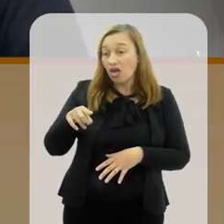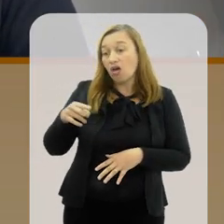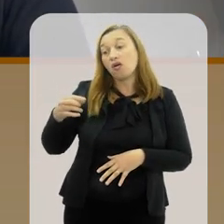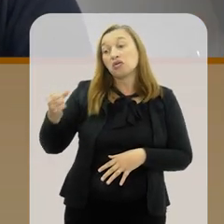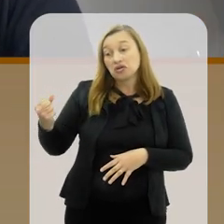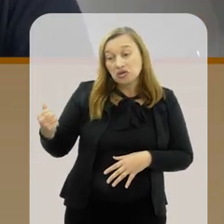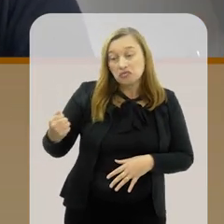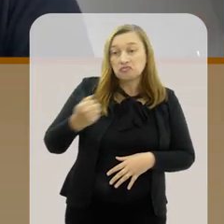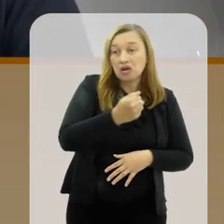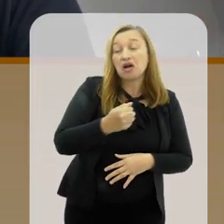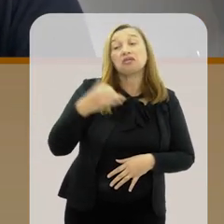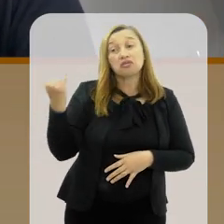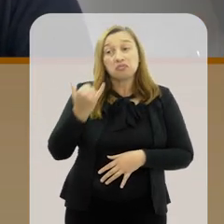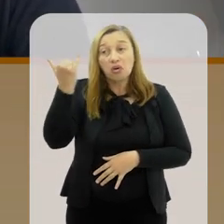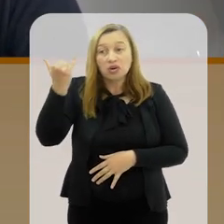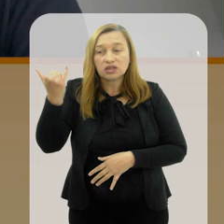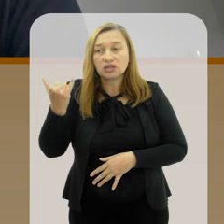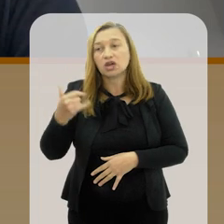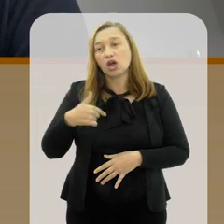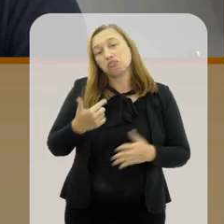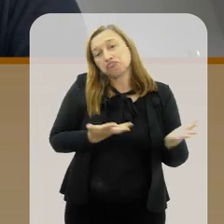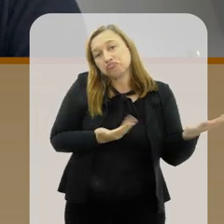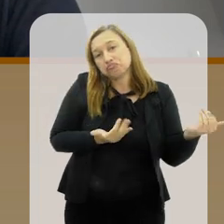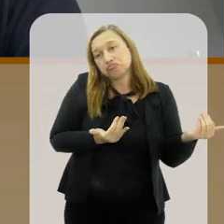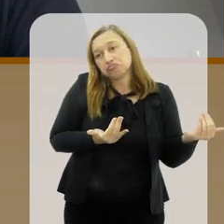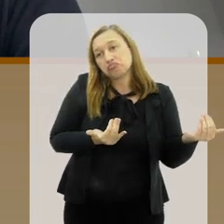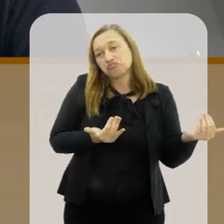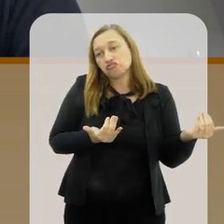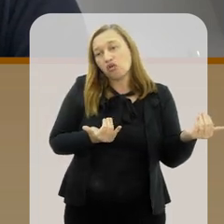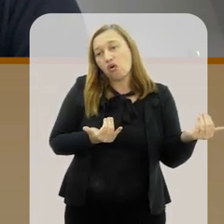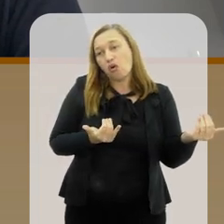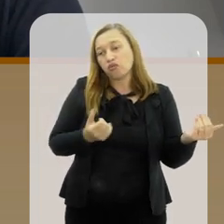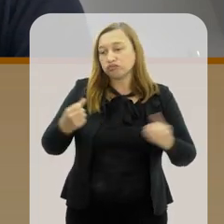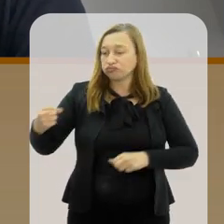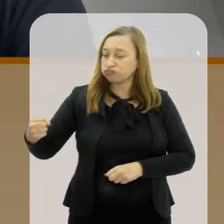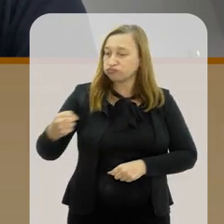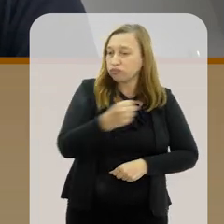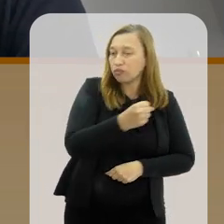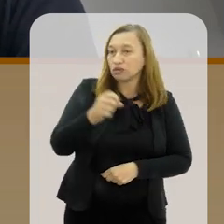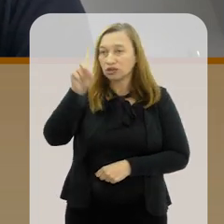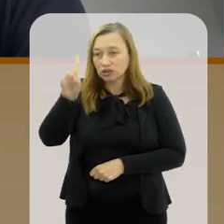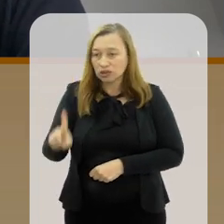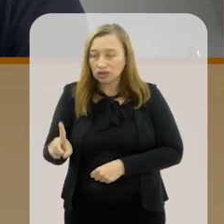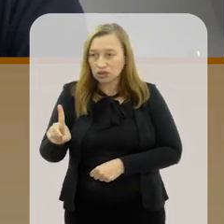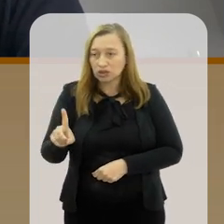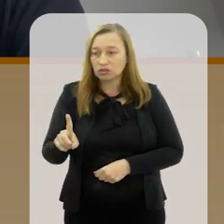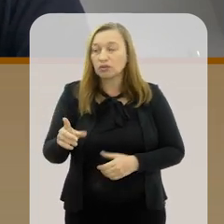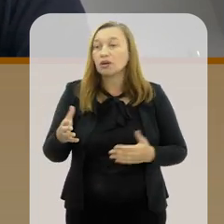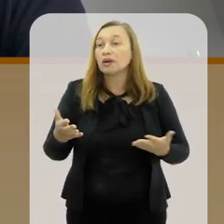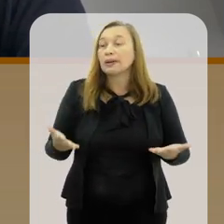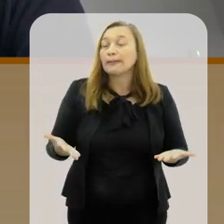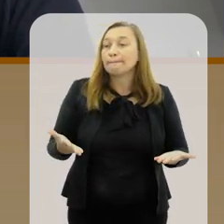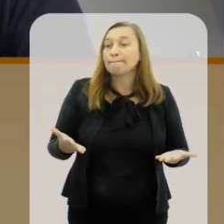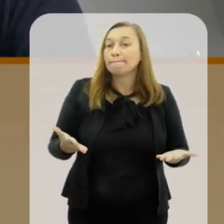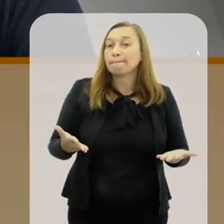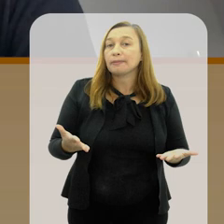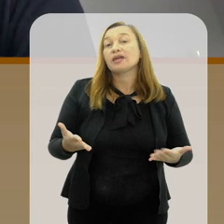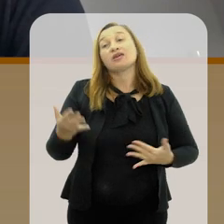importante no sentido de que eu creio que eu fui o mais jovem a ser promovido a esse cargo.